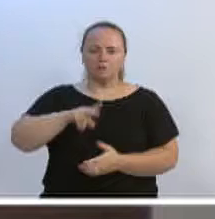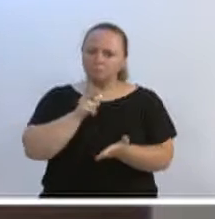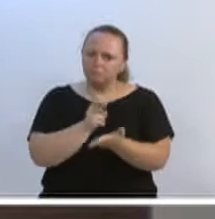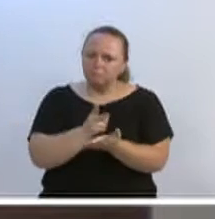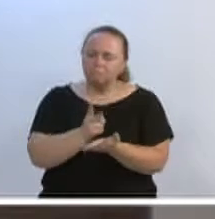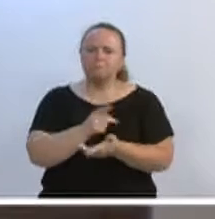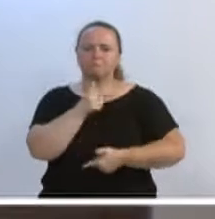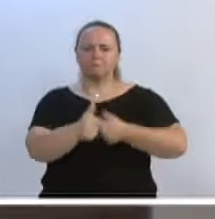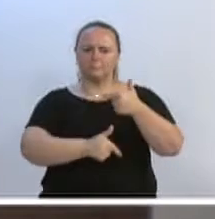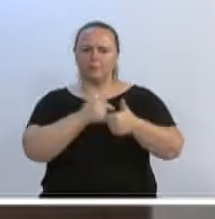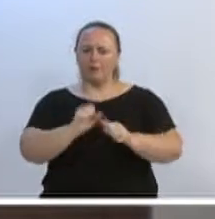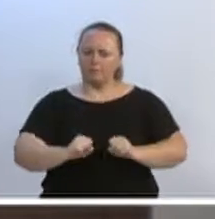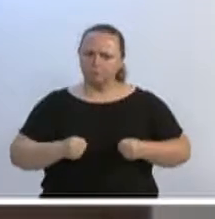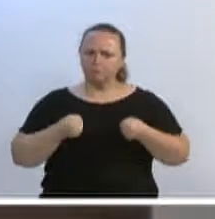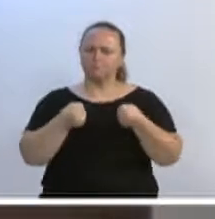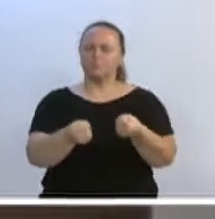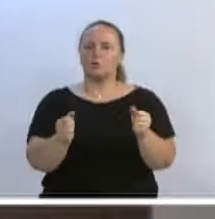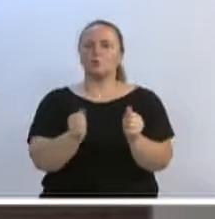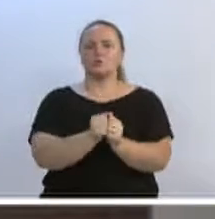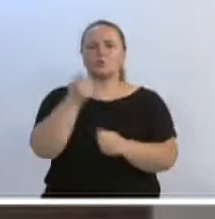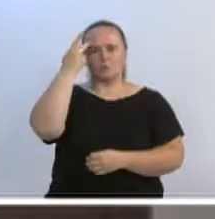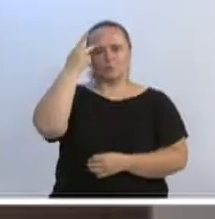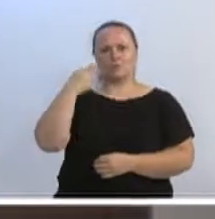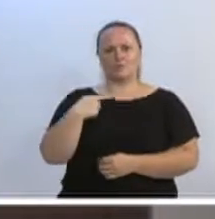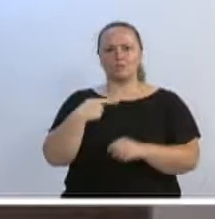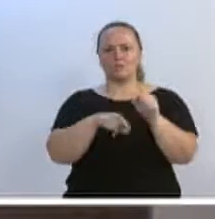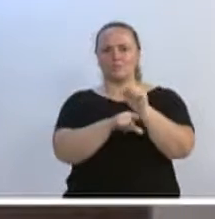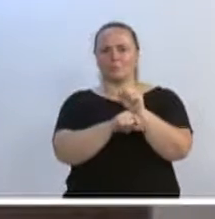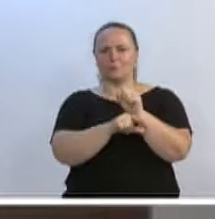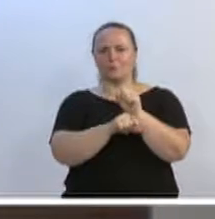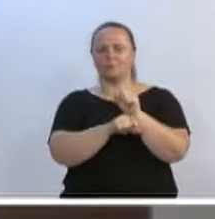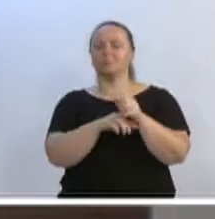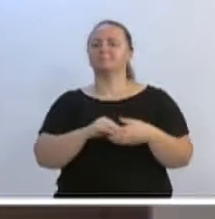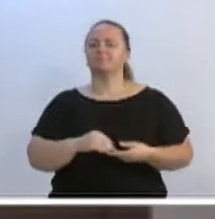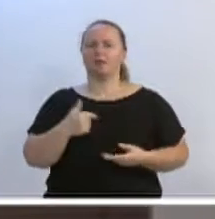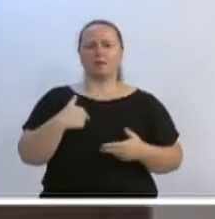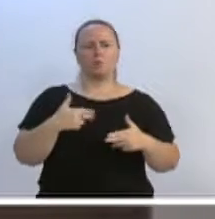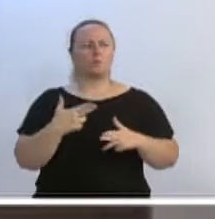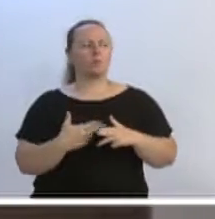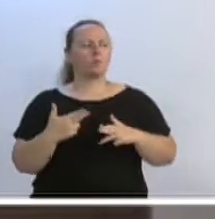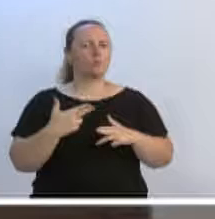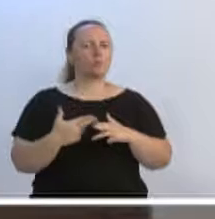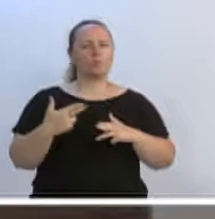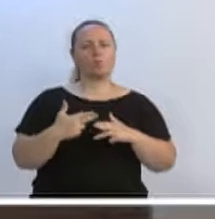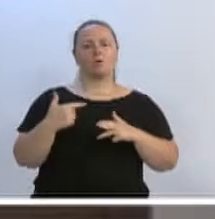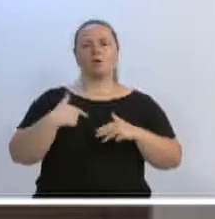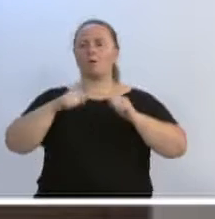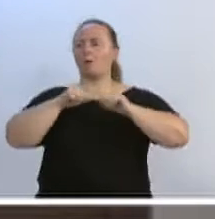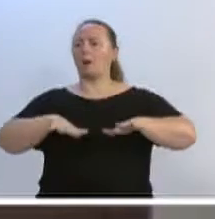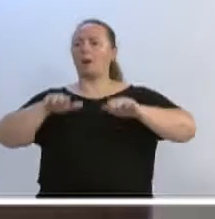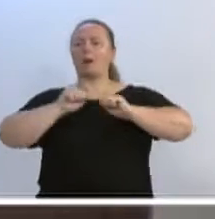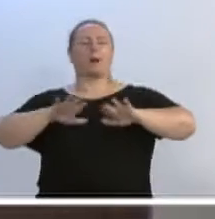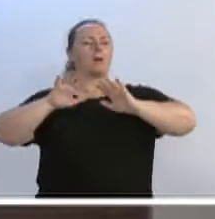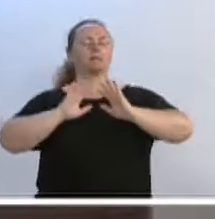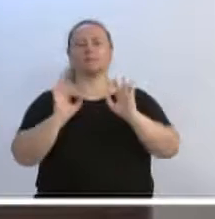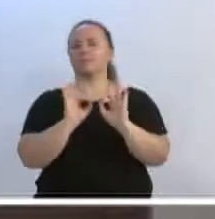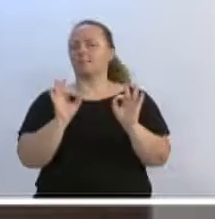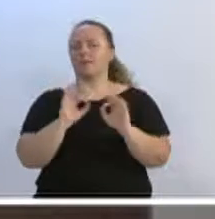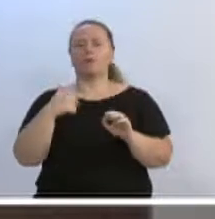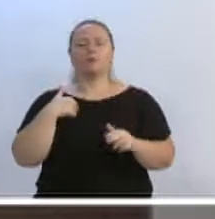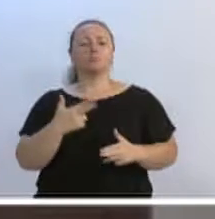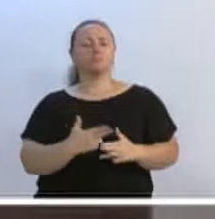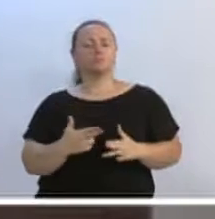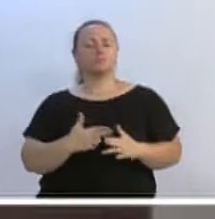Líderes. E aí, obviamente, o meu jeito de trabalhar é um pouco mais sério, mais discreto, não fico fazendo tanta arruaça. E graças a essa